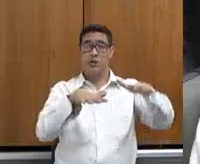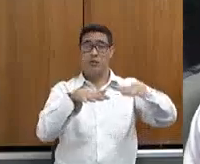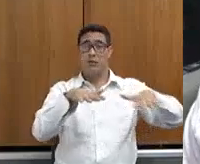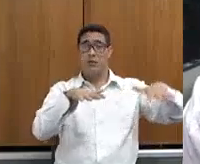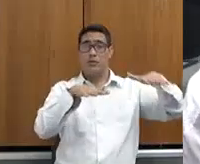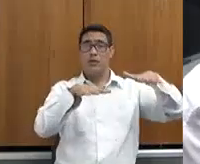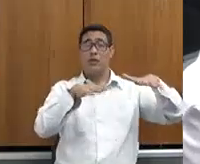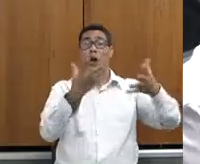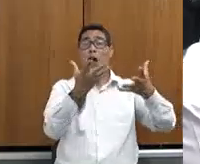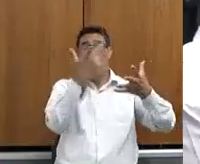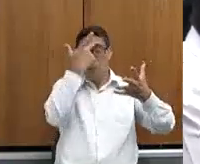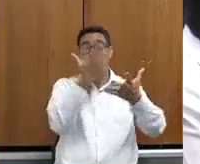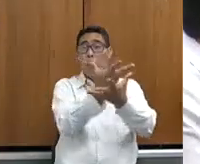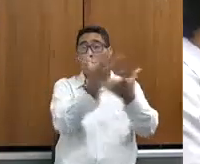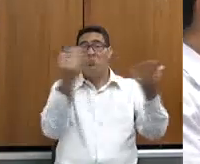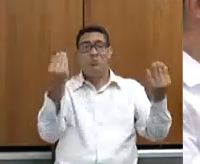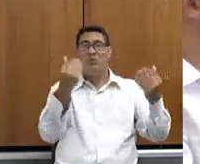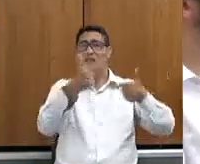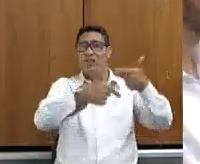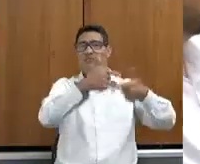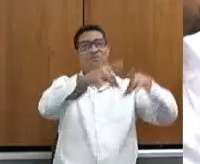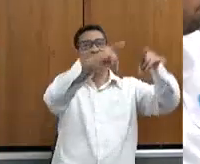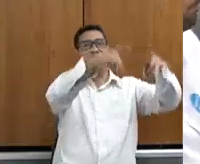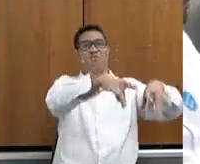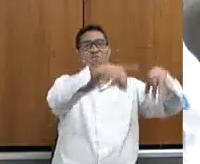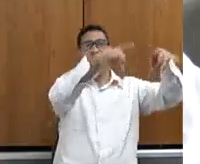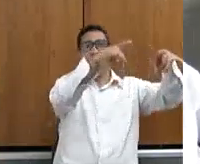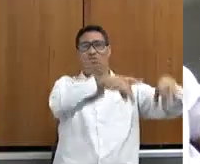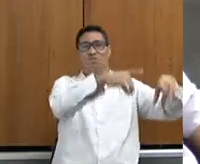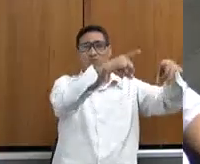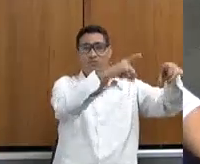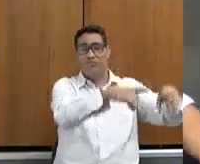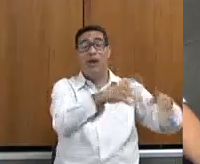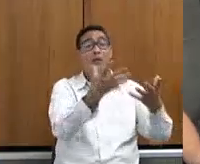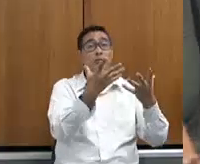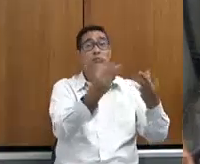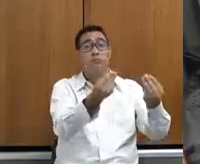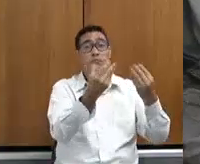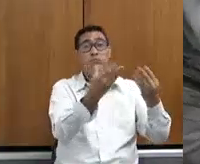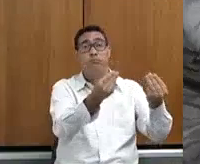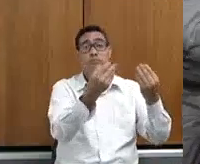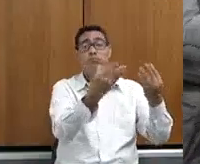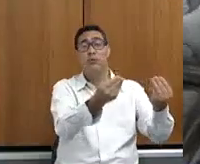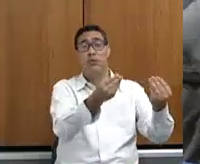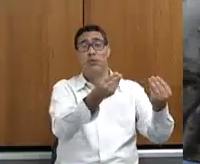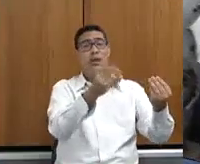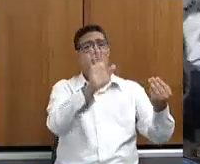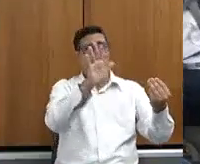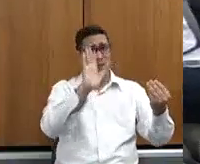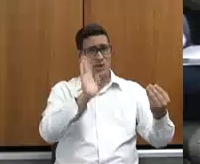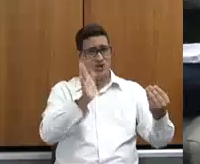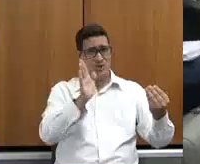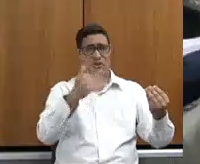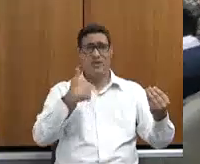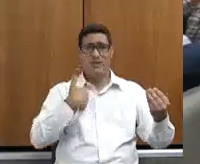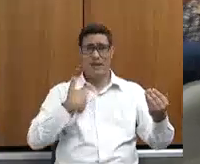atividade, não é pouco. E vou falar, foi agora, não. Eu, desde menino, vamos falar, a gente fala bairro, tem gente